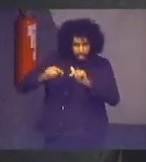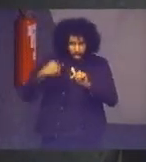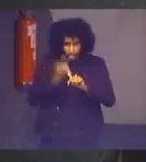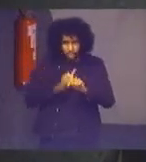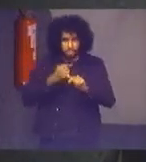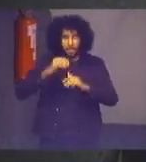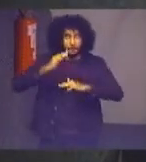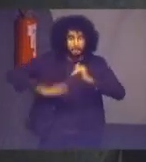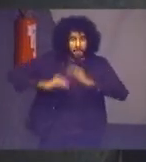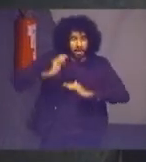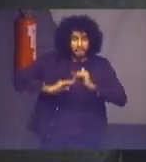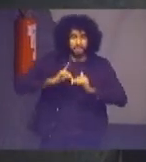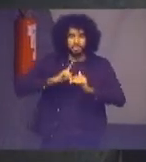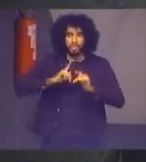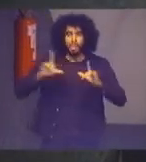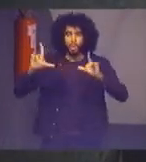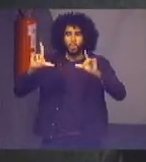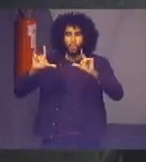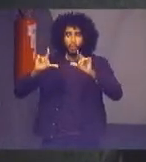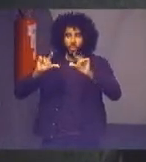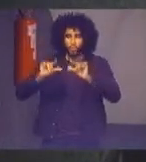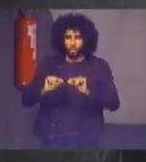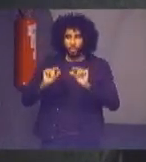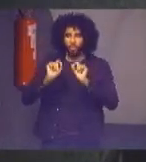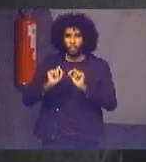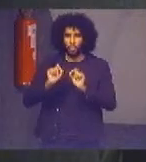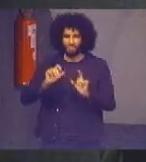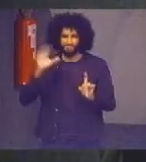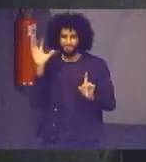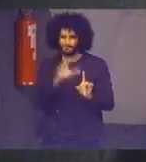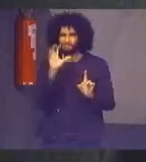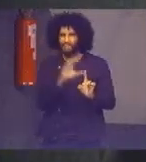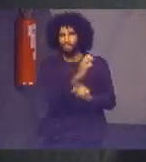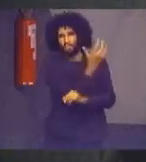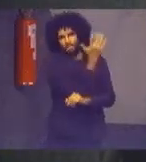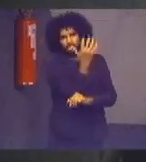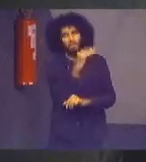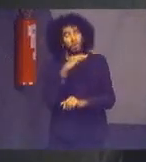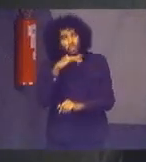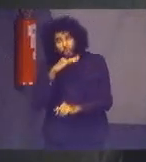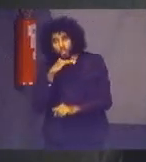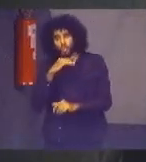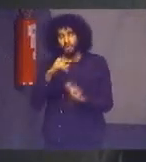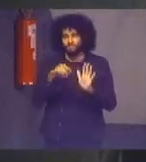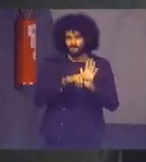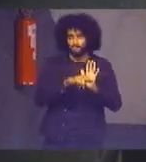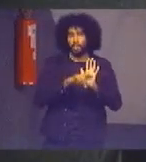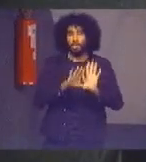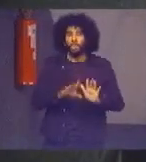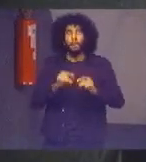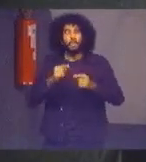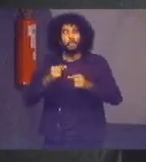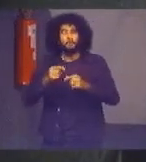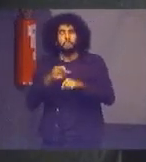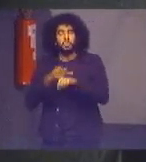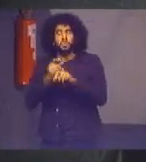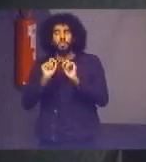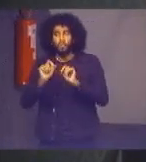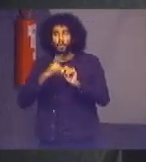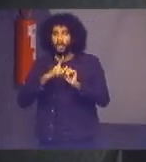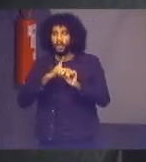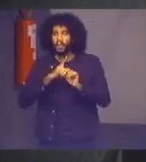que reduzam no mínimo os impactos socioambientais procurando sempre meios de